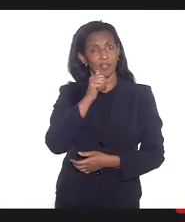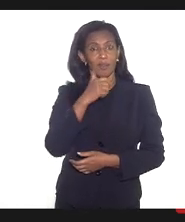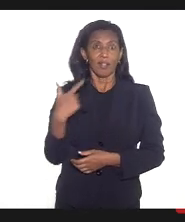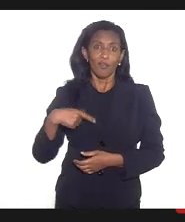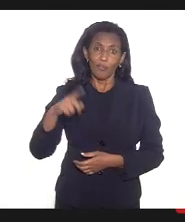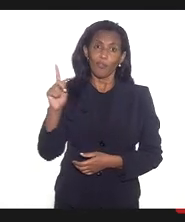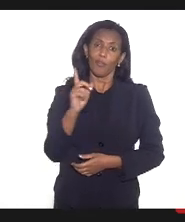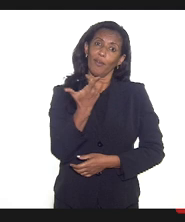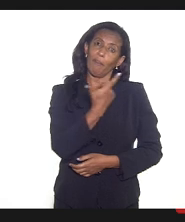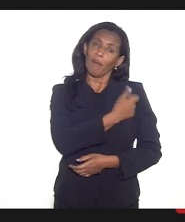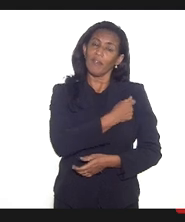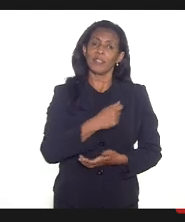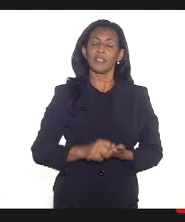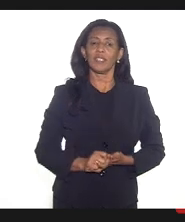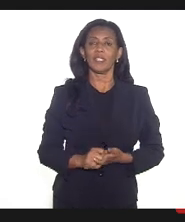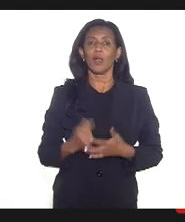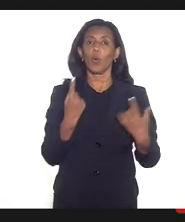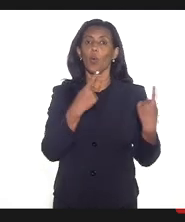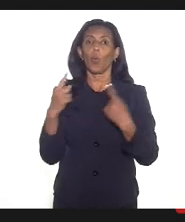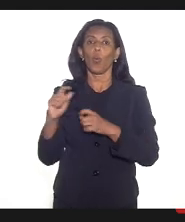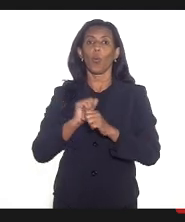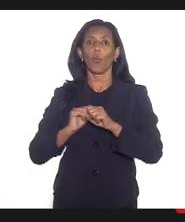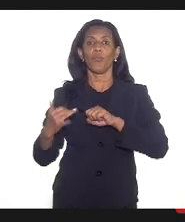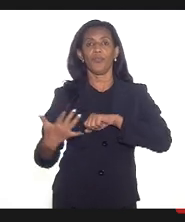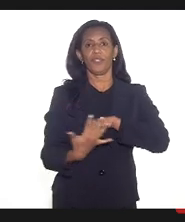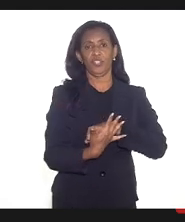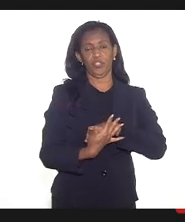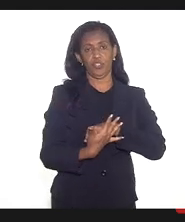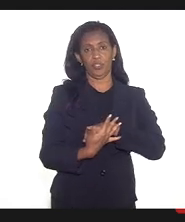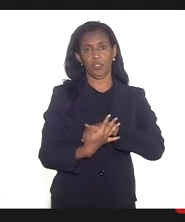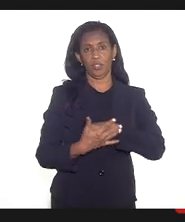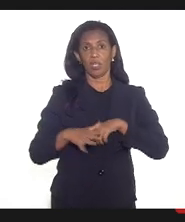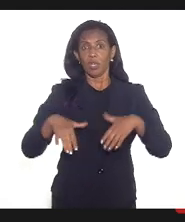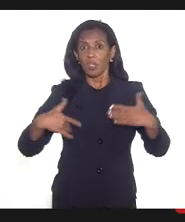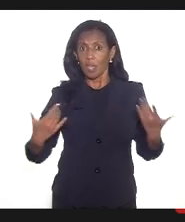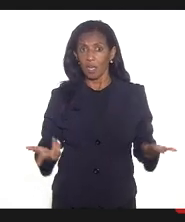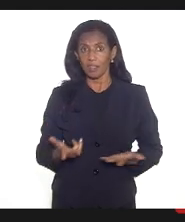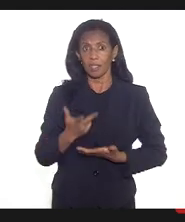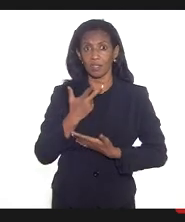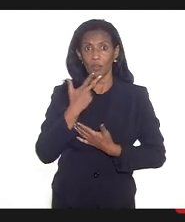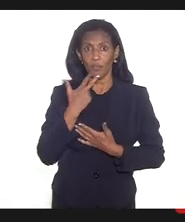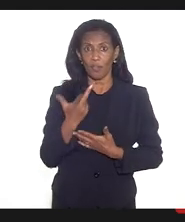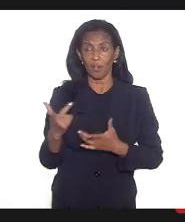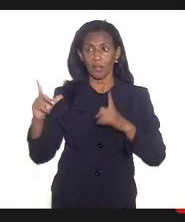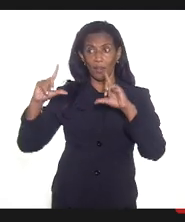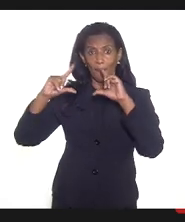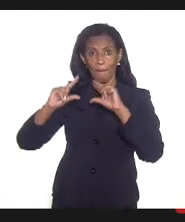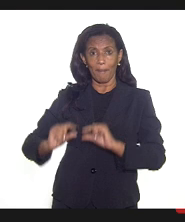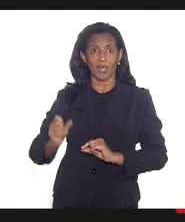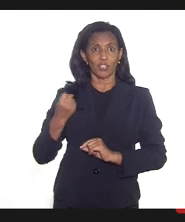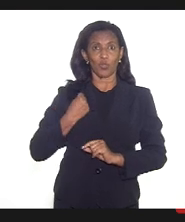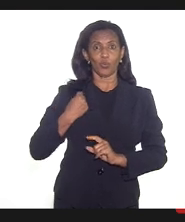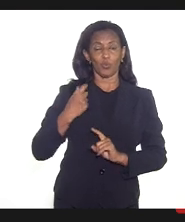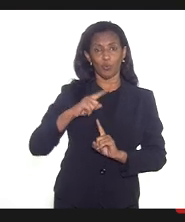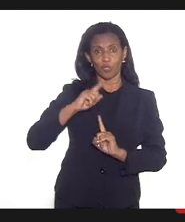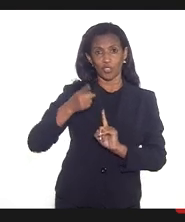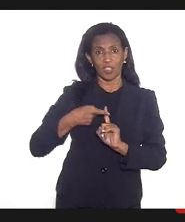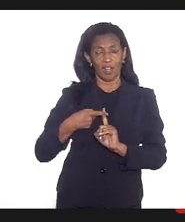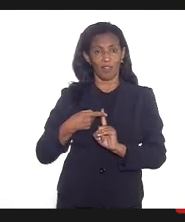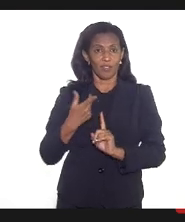tomaram a vacina contra a Covid. E ainda estão falando que há uma baixa adesão das gestantes,